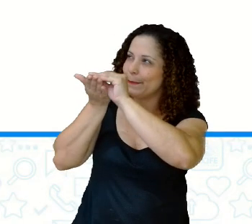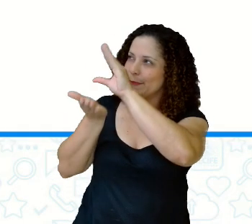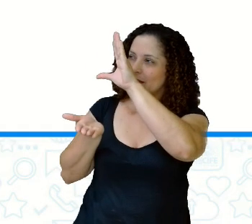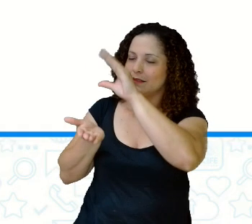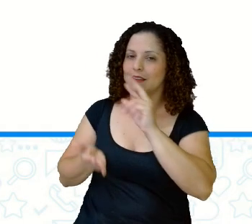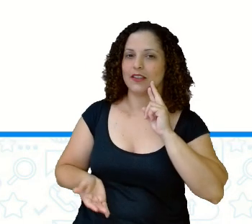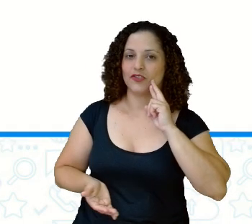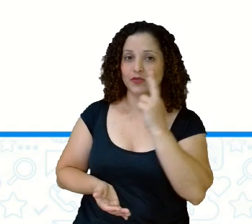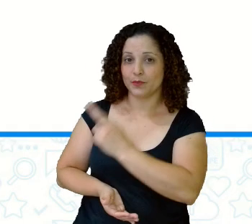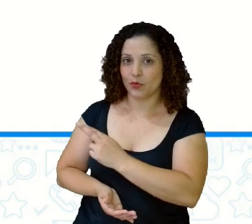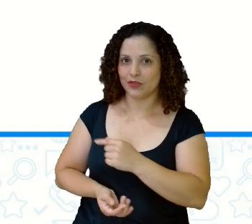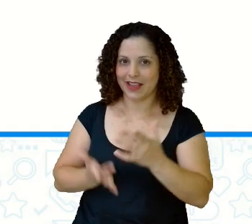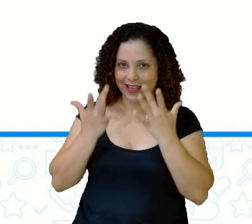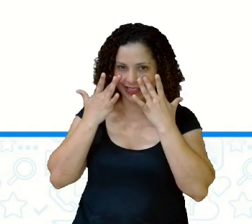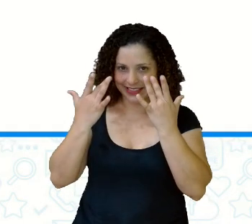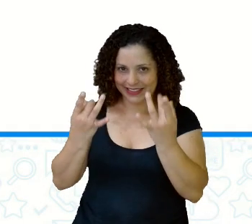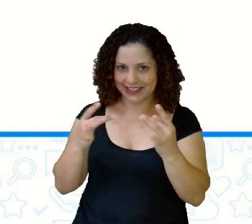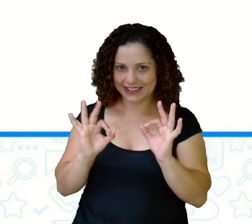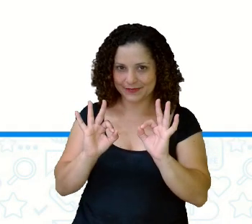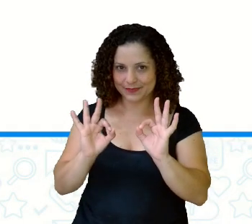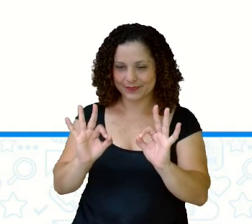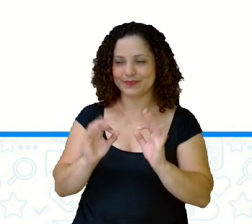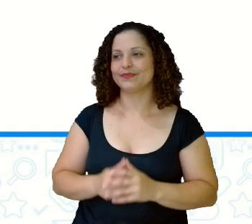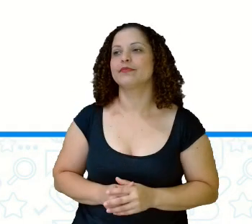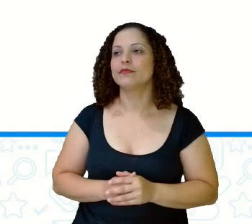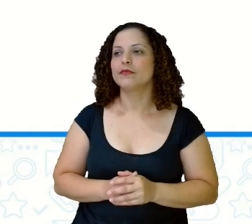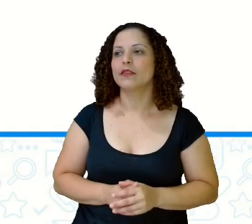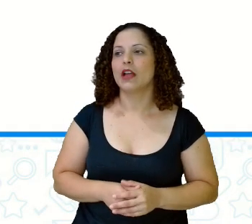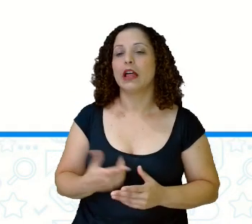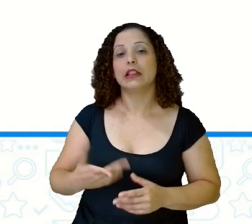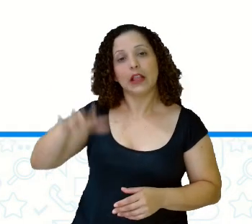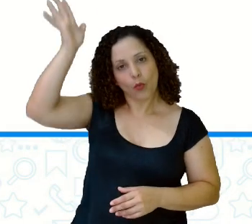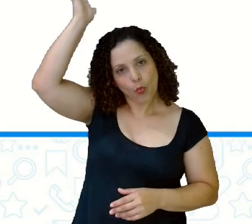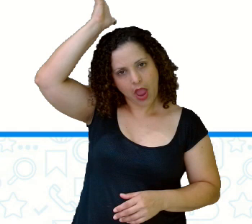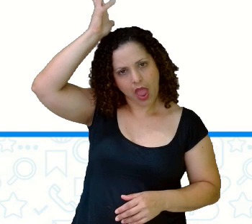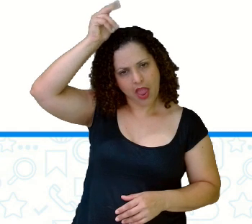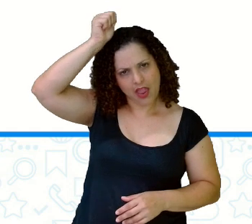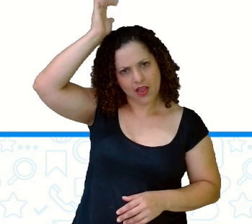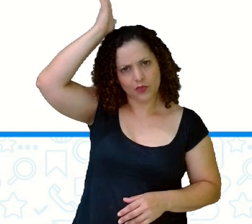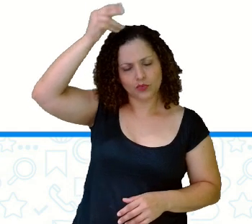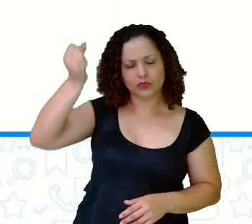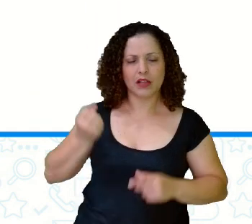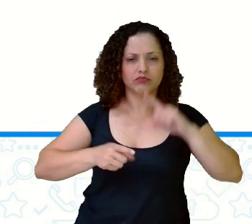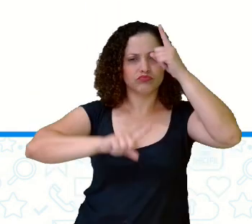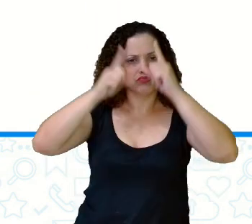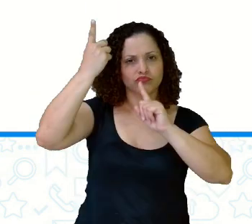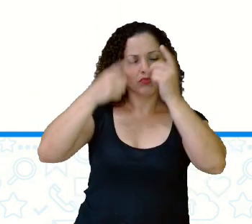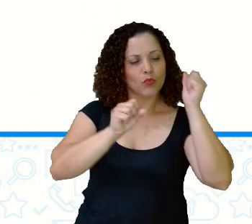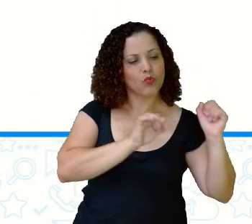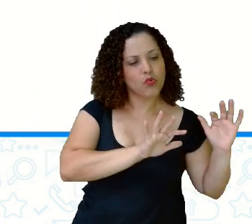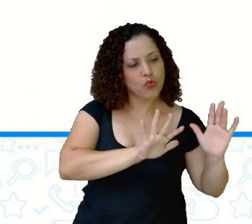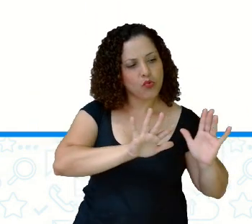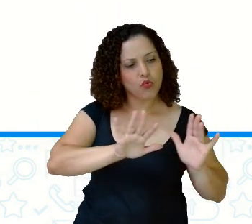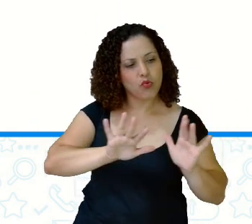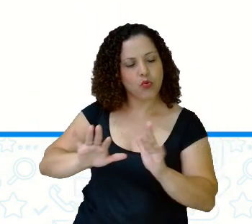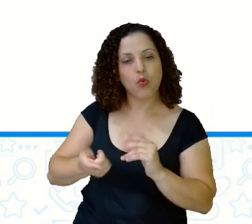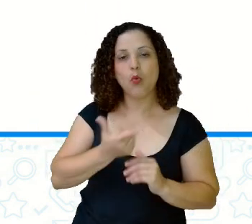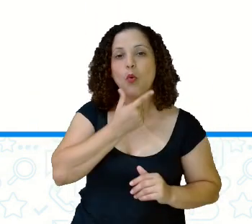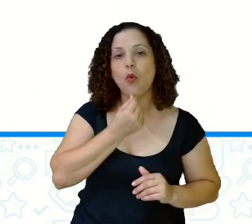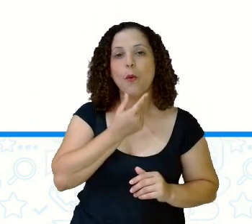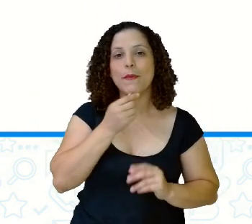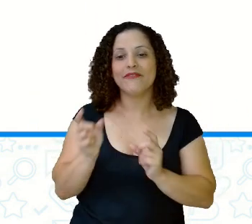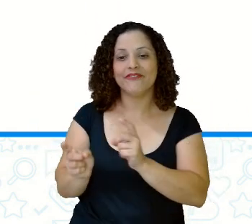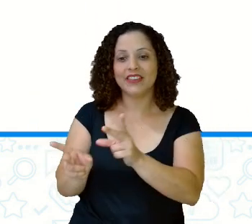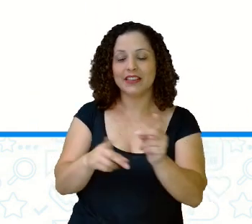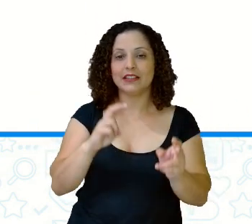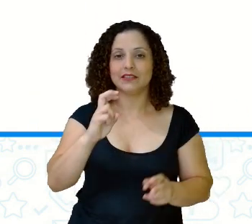E responde Se liga e responde Durante o desfile Do galo da madrugada O vendedor Vendeu 57 garrafas De